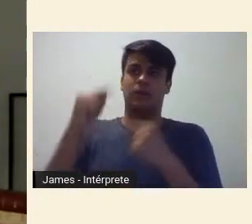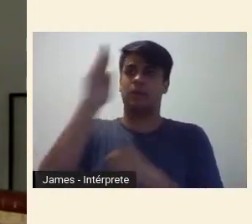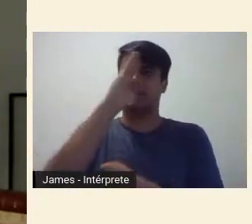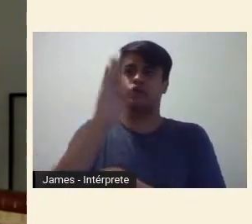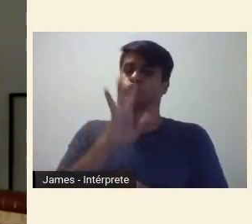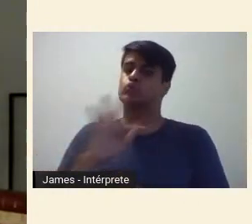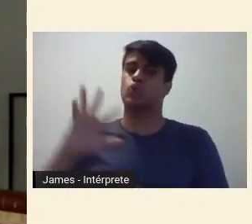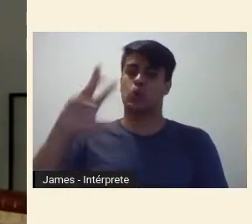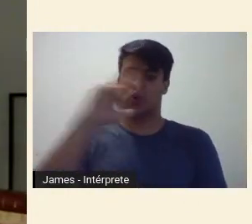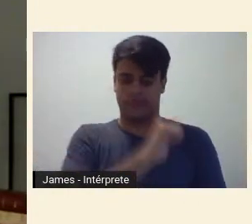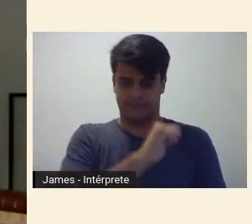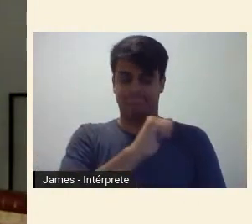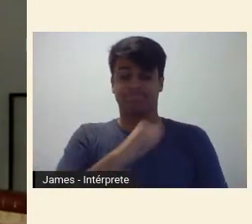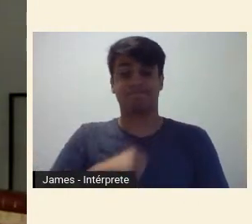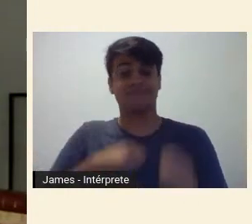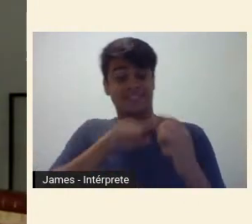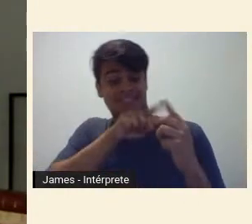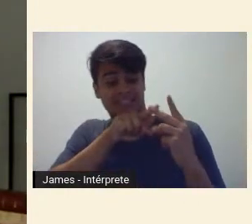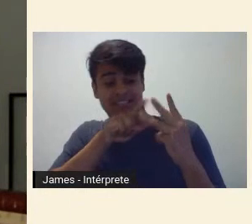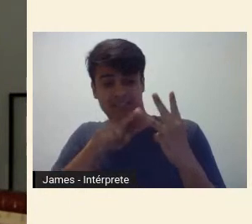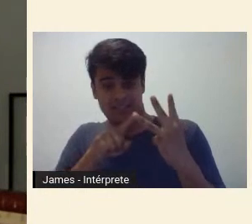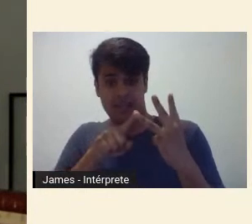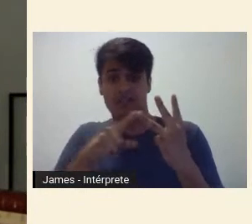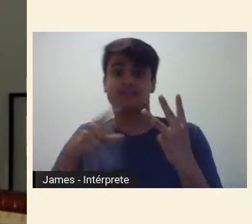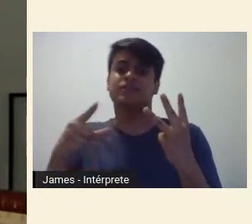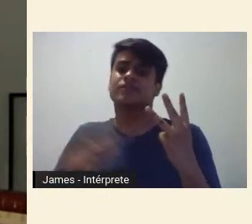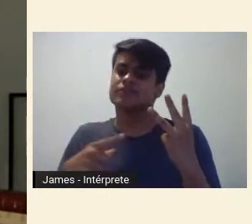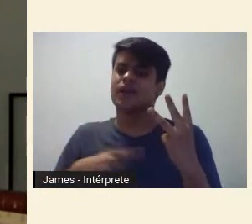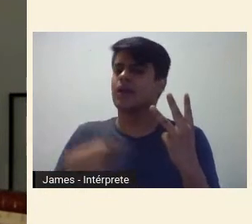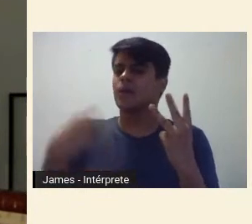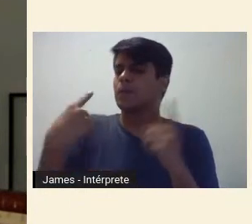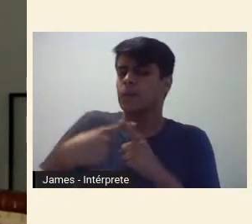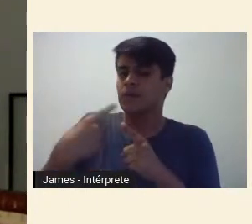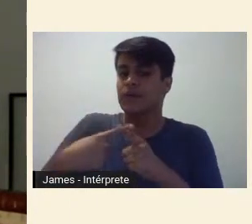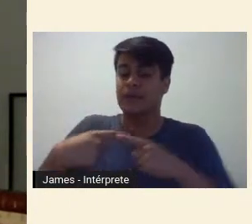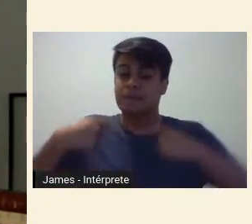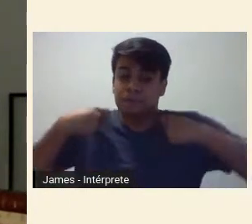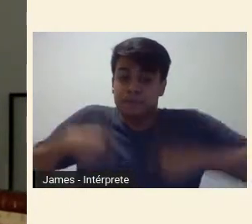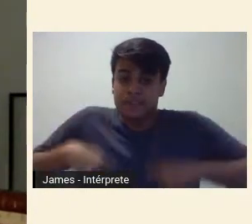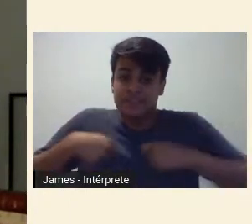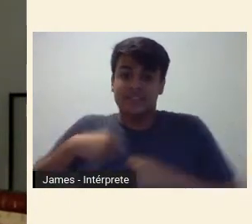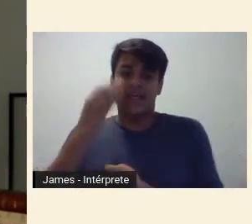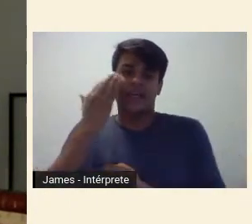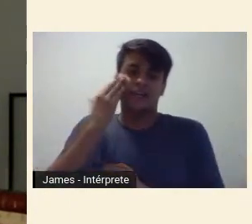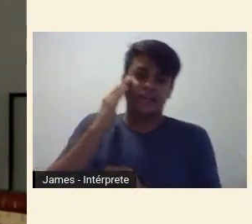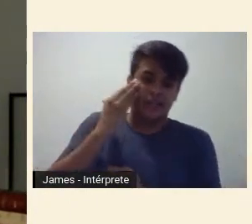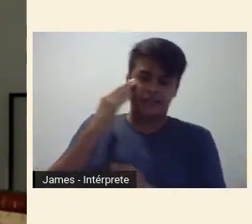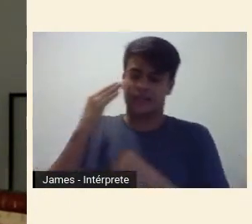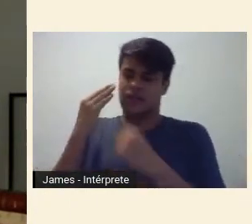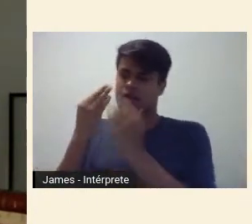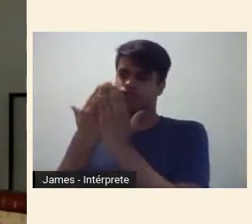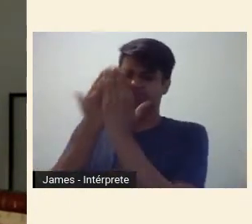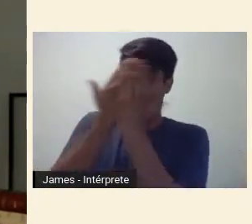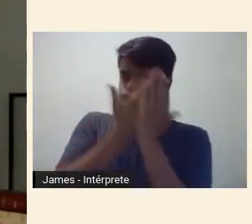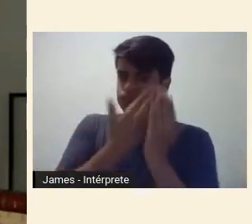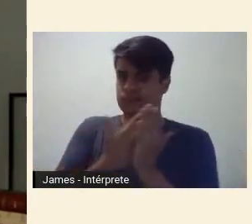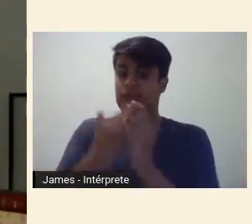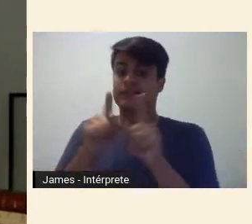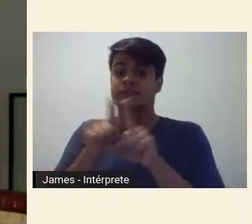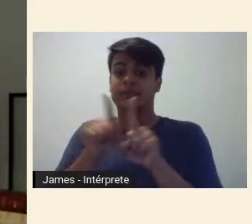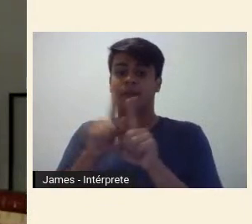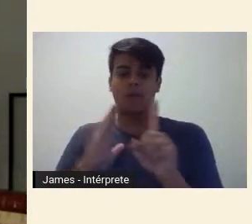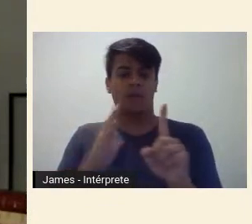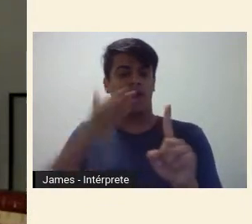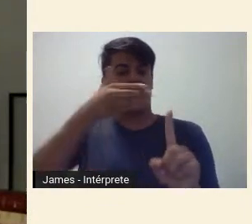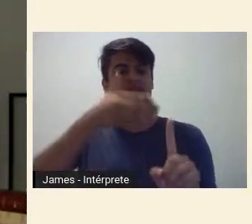pontos têm como nogórdio uma aceitação tácita daquilo que precisa ser desmontado, isto é, a referência ao evento ocorrido